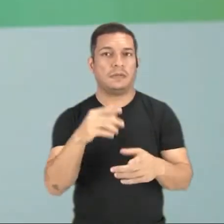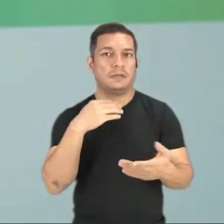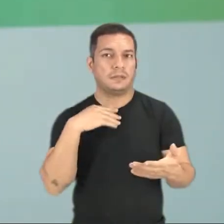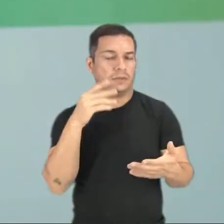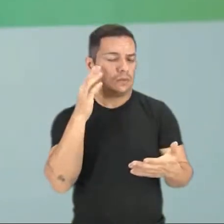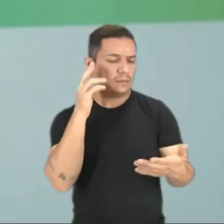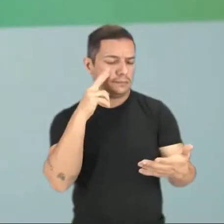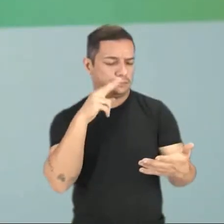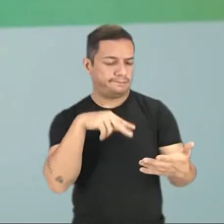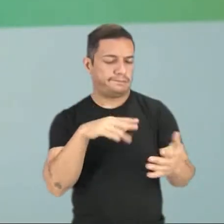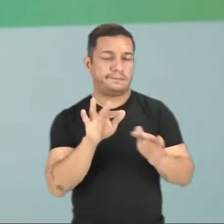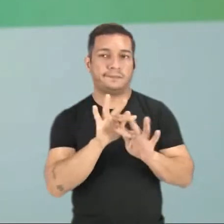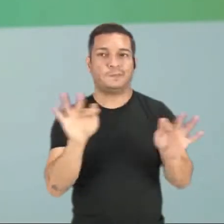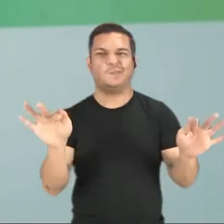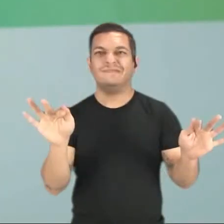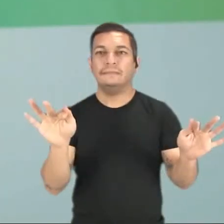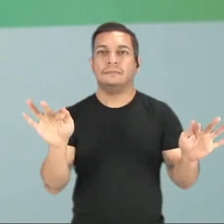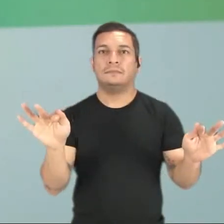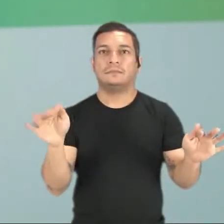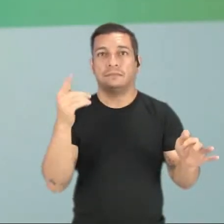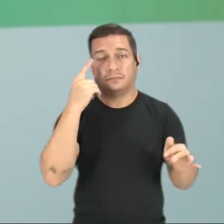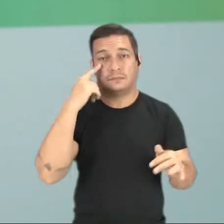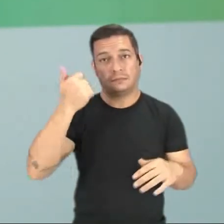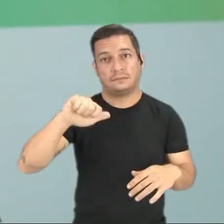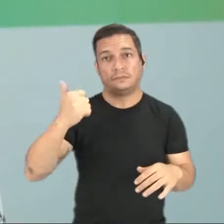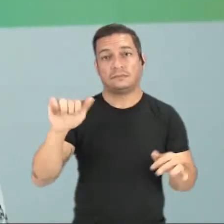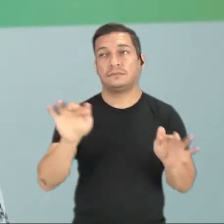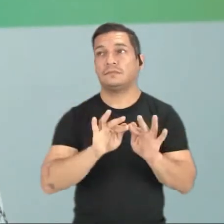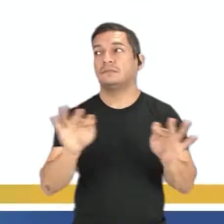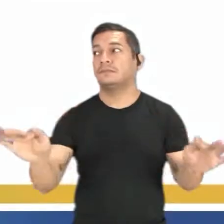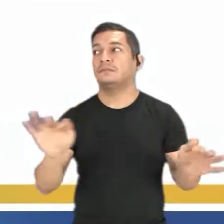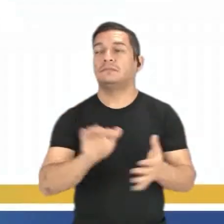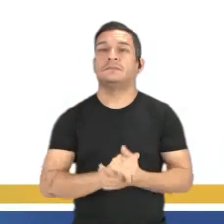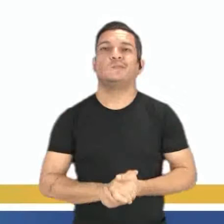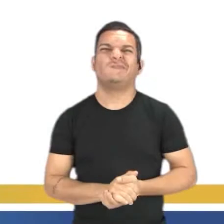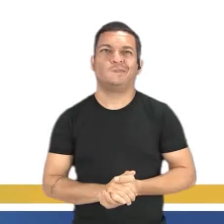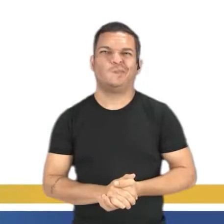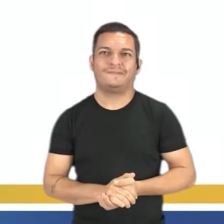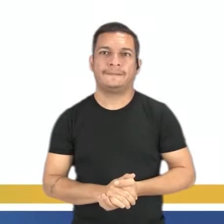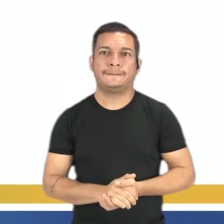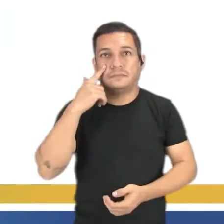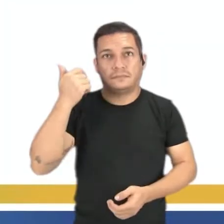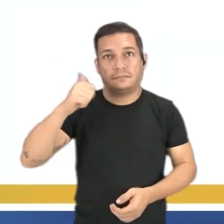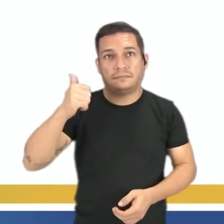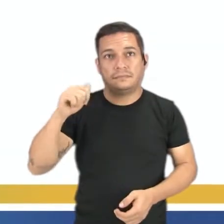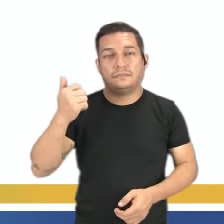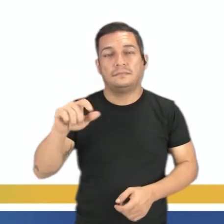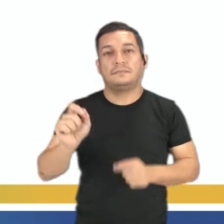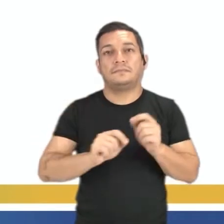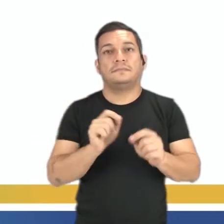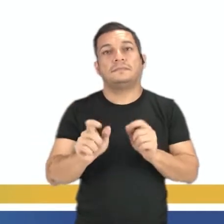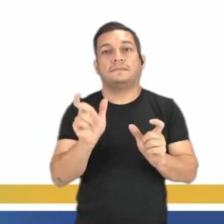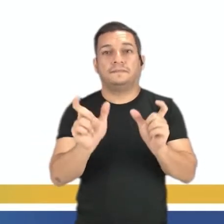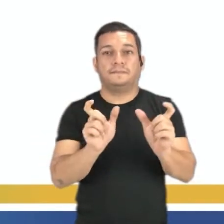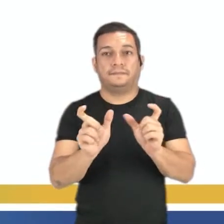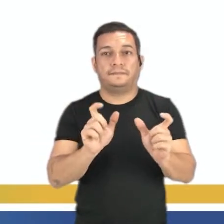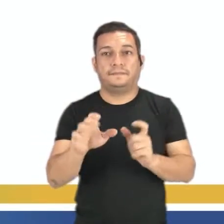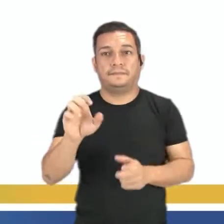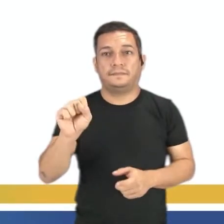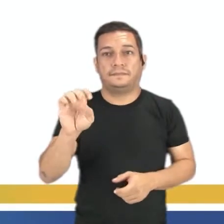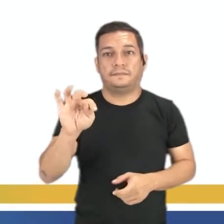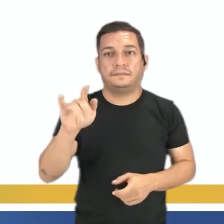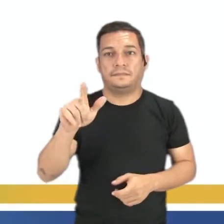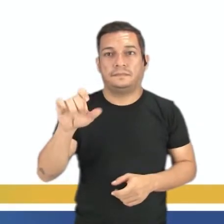construção da frase. Vamos analisar a construção dessa frase. Gente, analisado esses recursos estilísticos